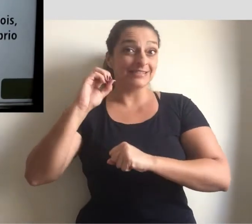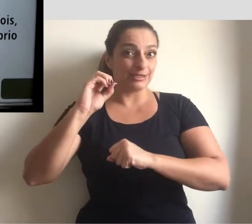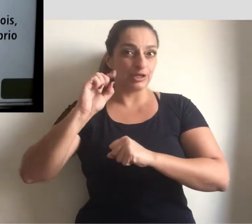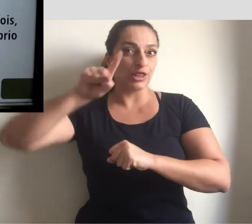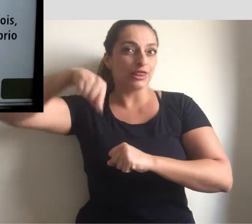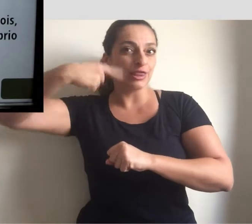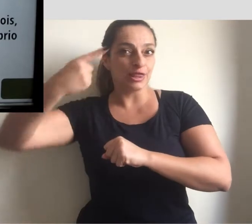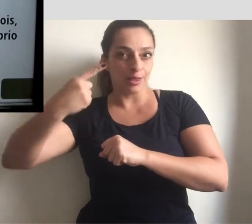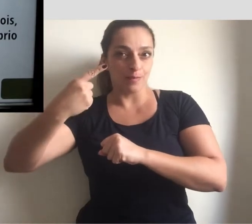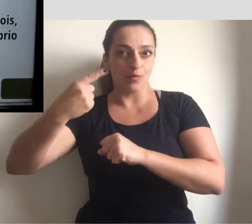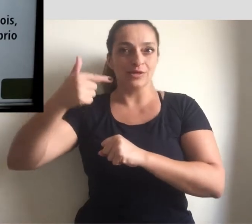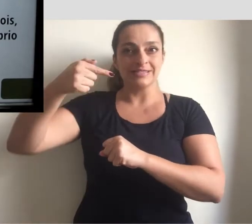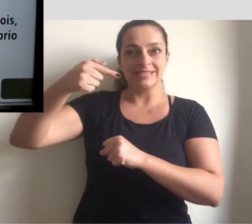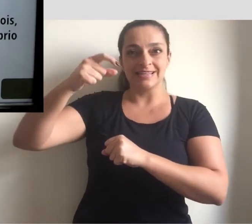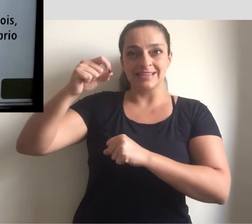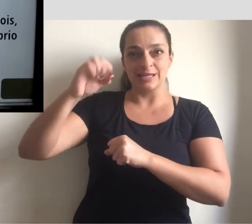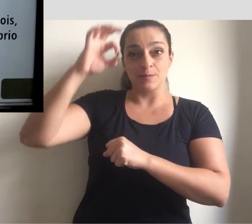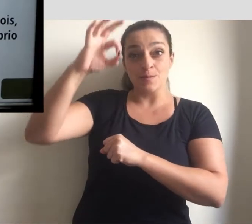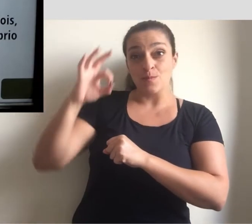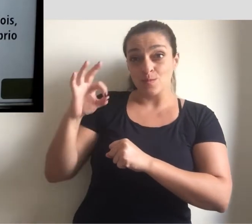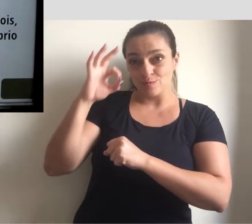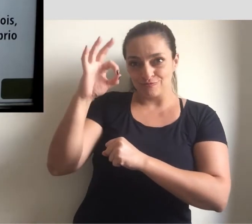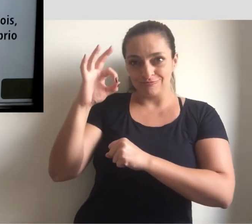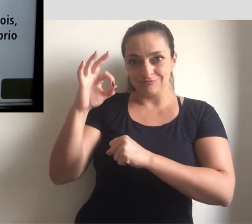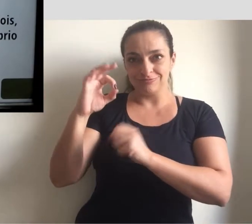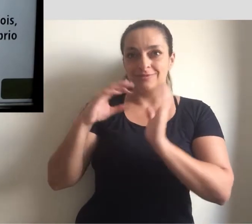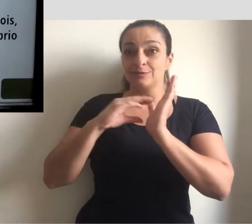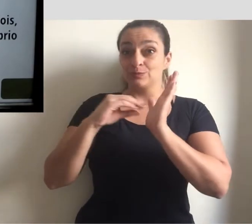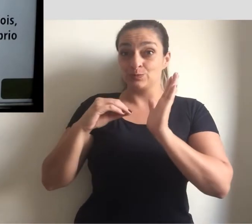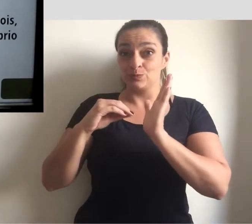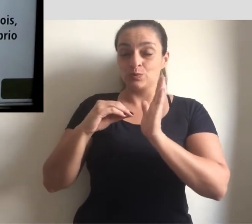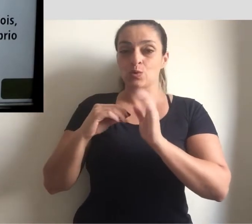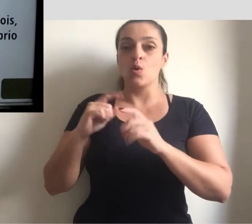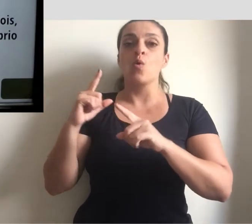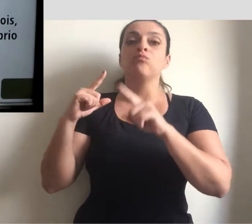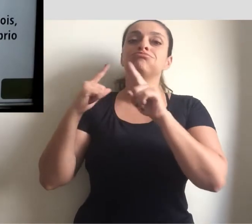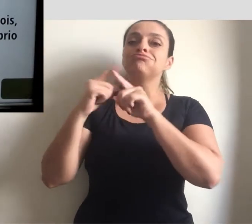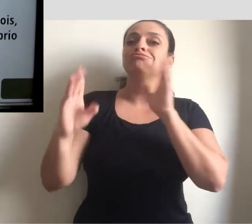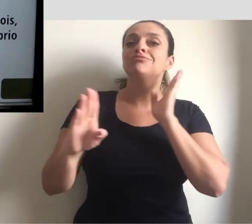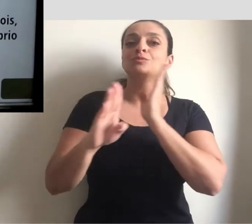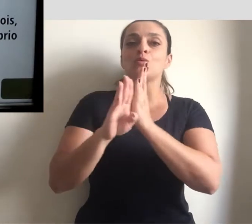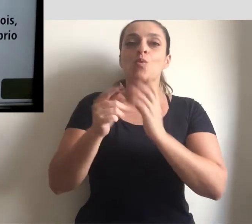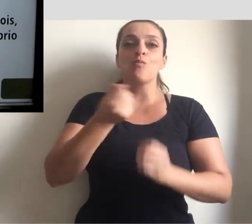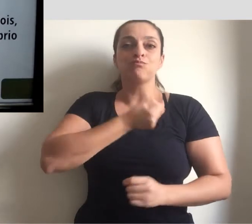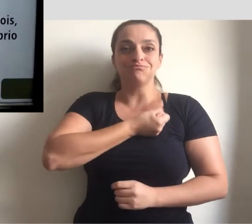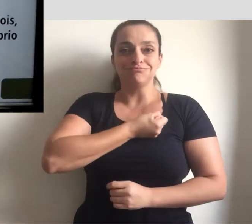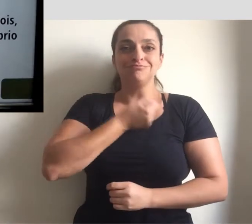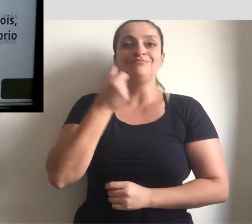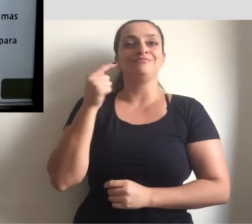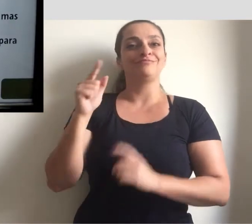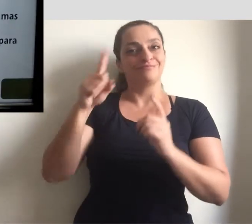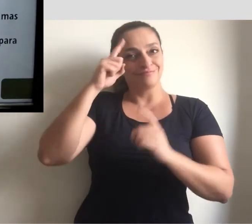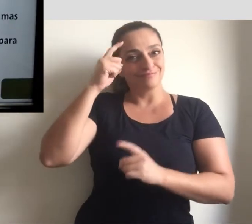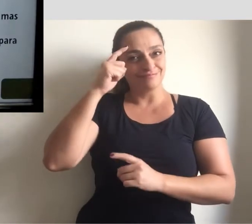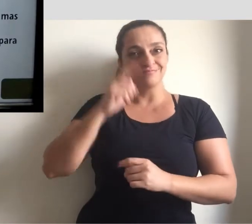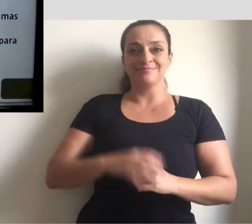calcularmos 70% do valor obtido, o resultado será o próprio número pensado.